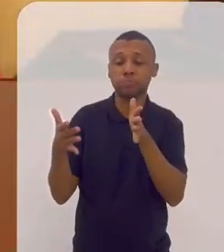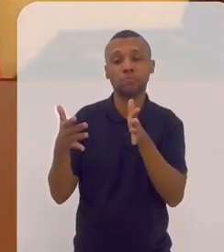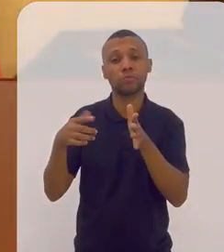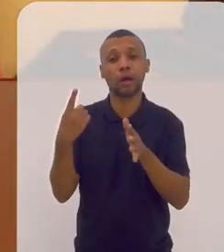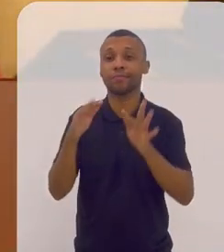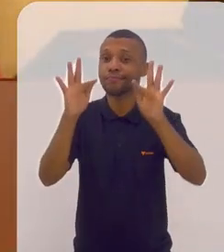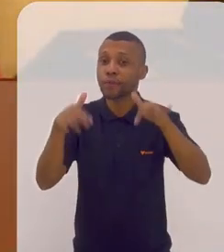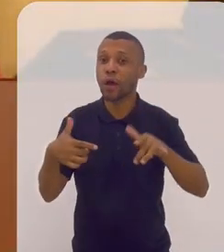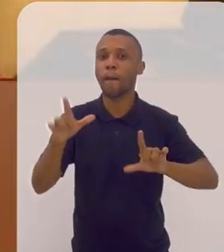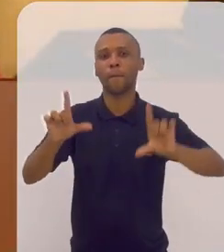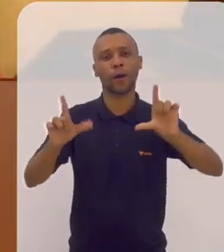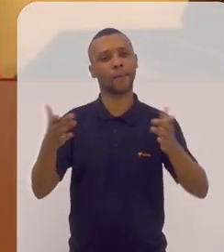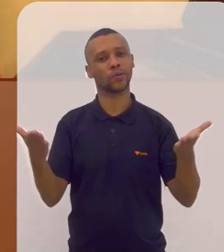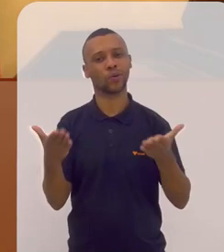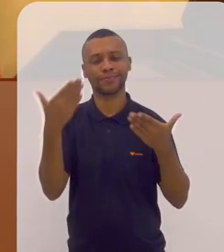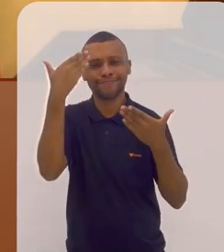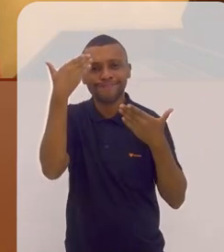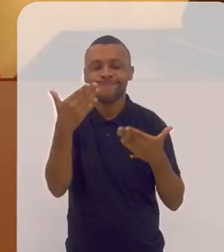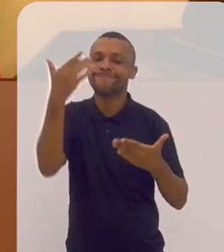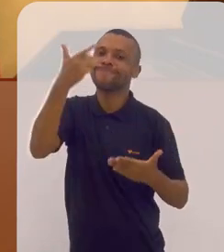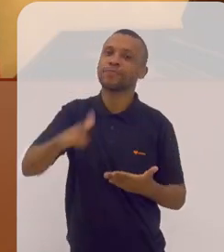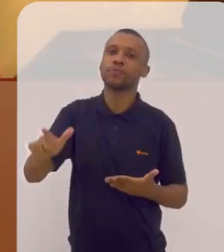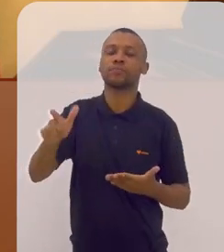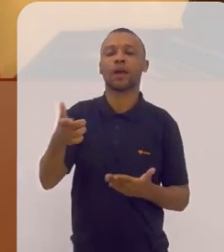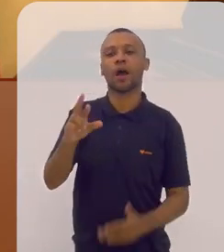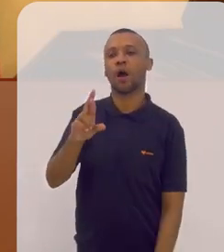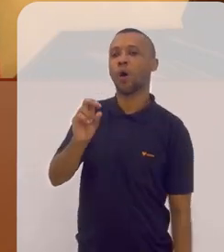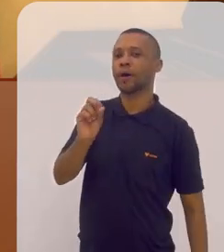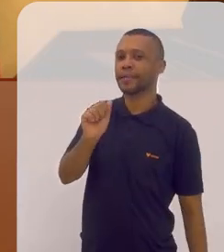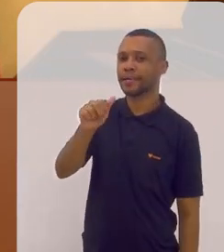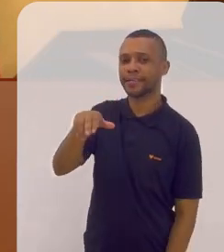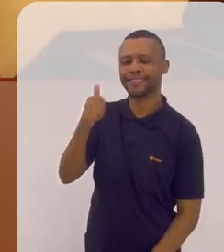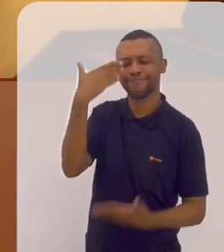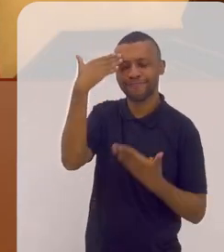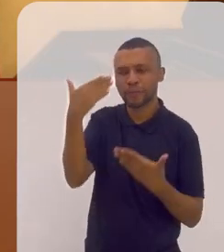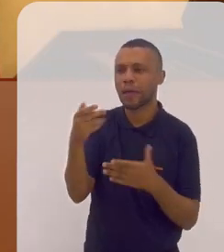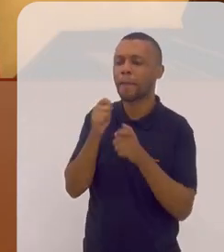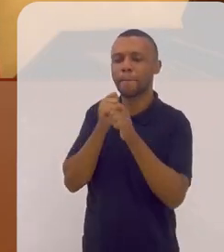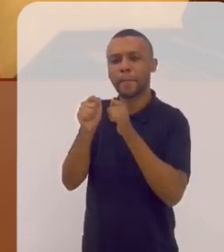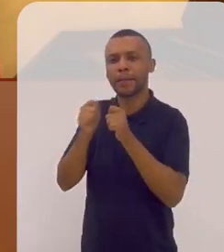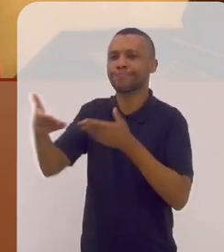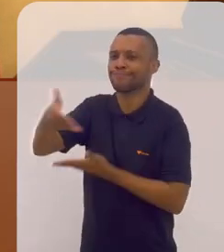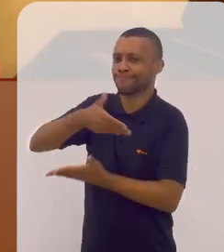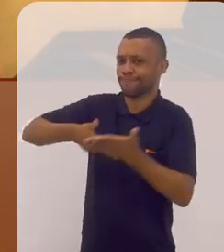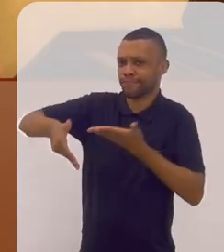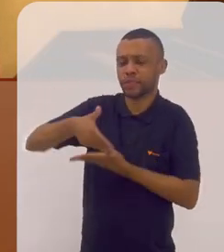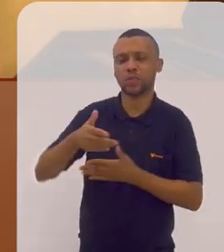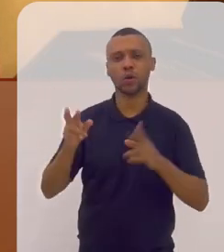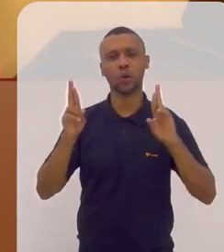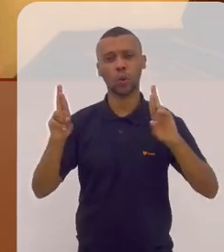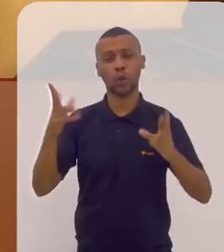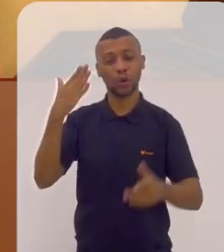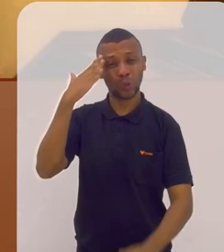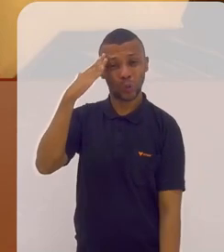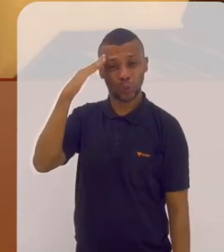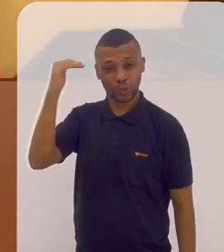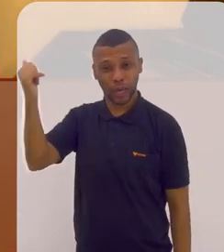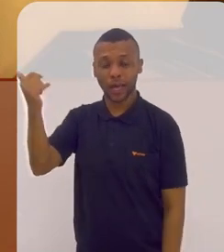esse espetáculo lindo a gente encerra o perfil de hoje agradecendo mais uma vez Rosana muito obrigada pela participação